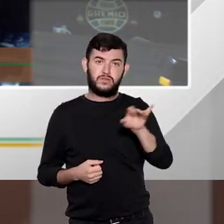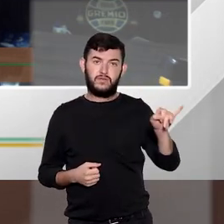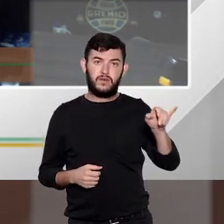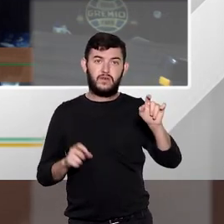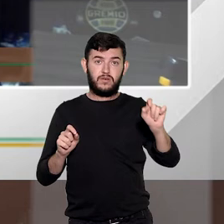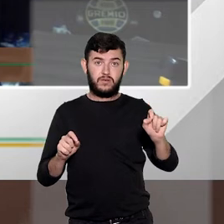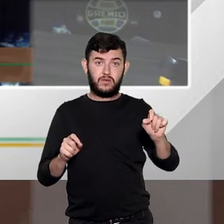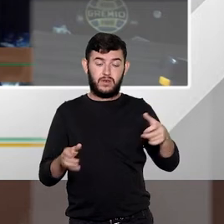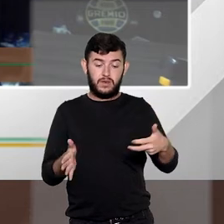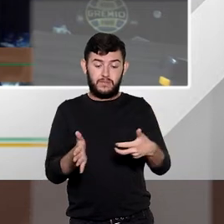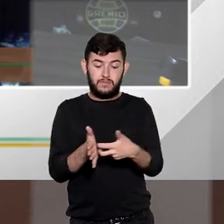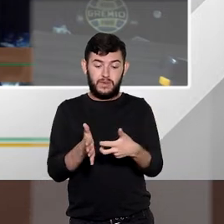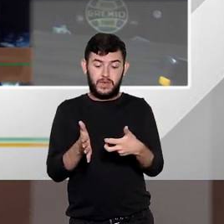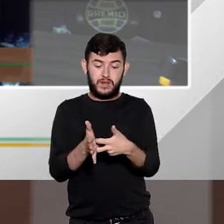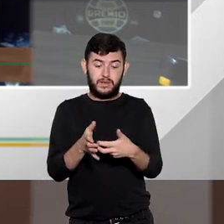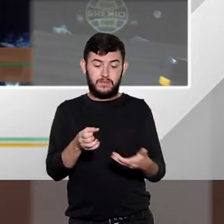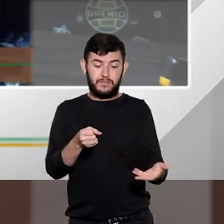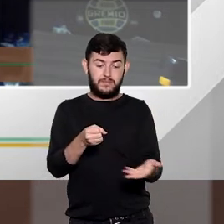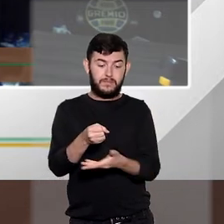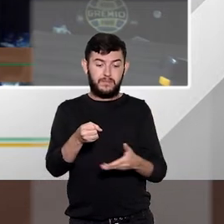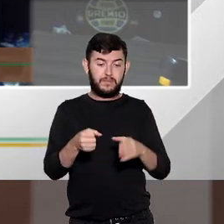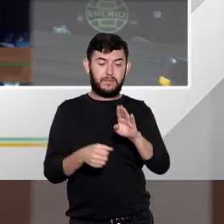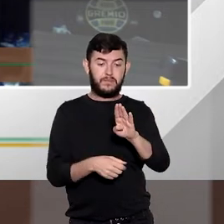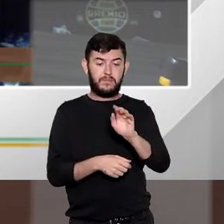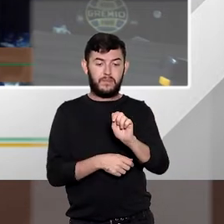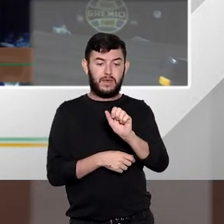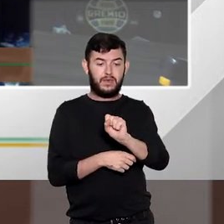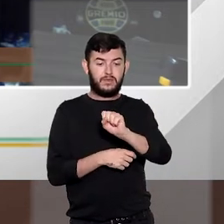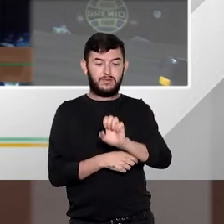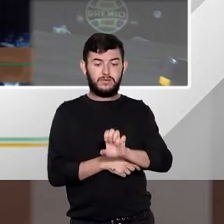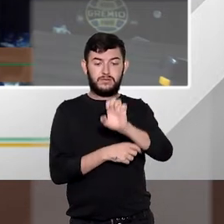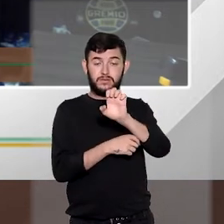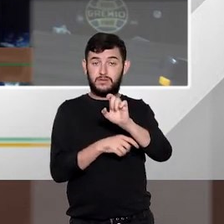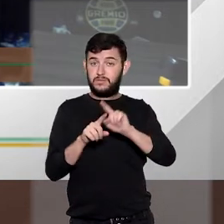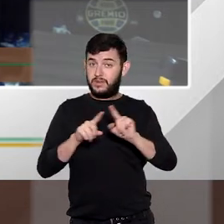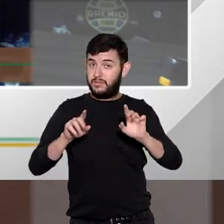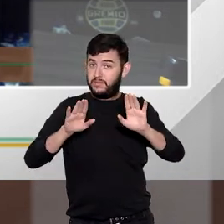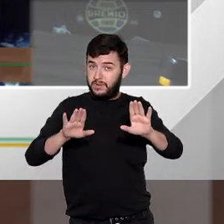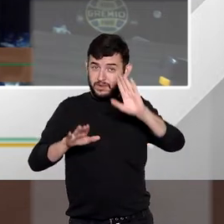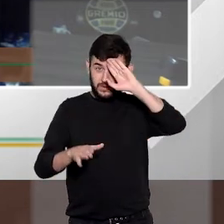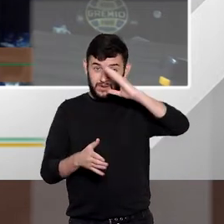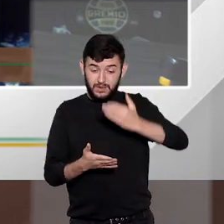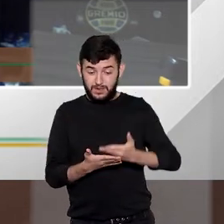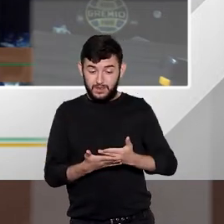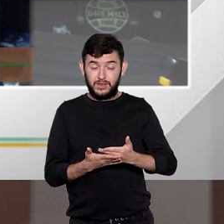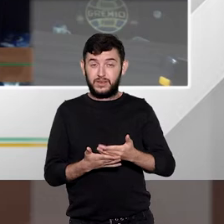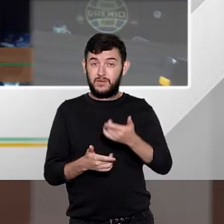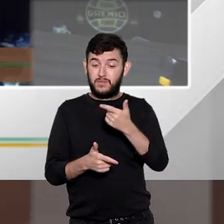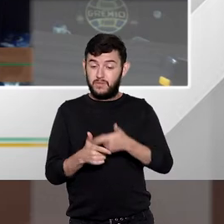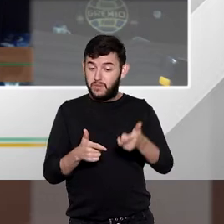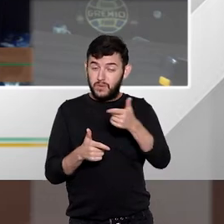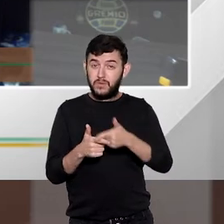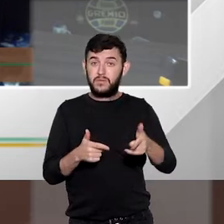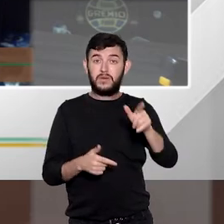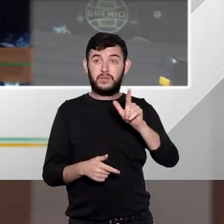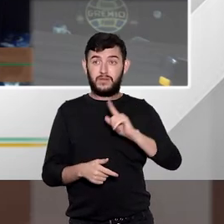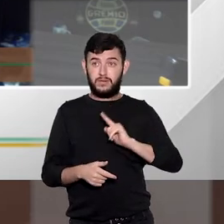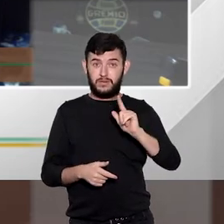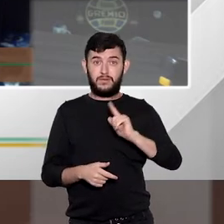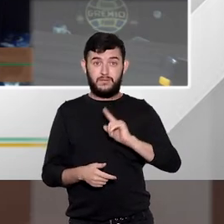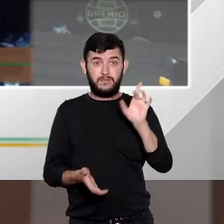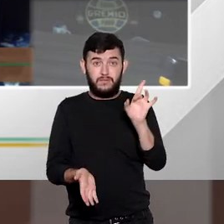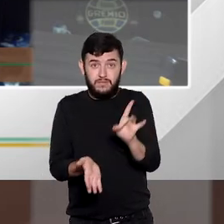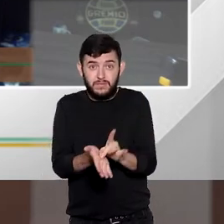pena base. E eu imagino que isso também gera um outro transtorno em termos práticos, porque